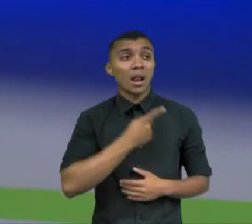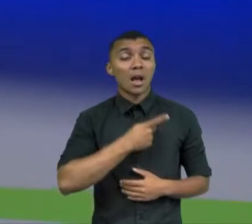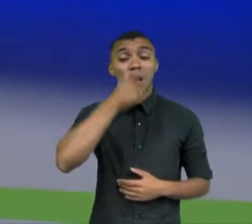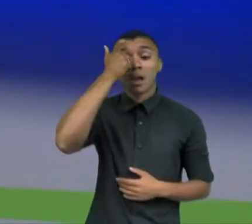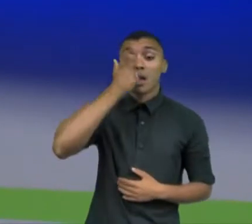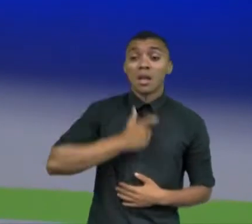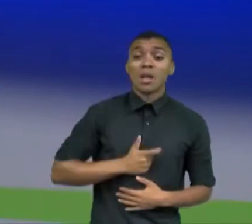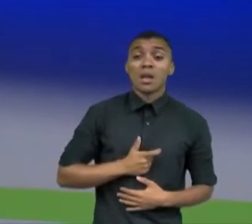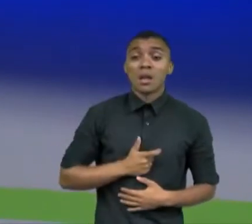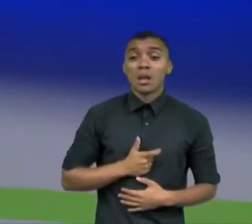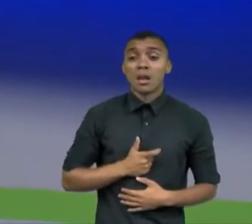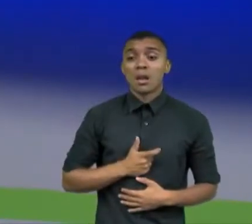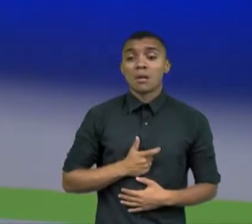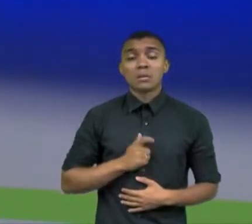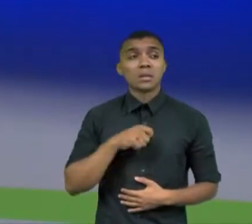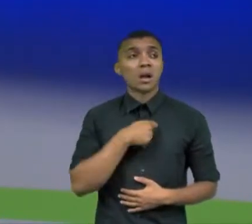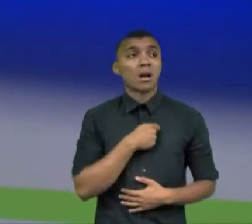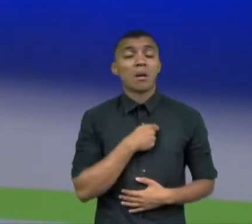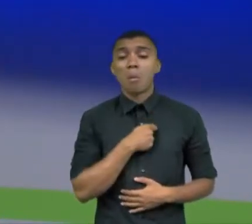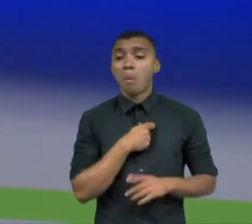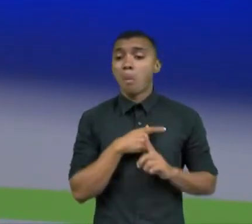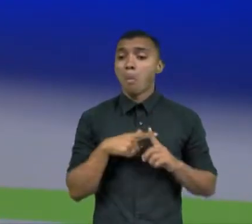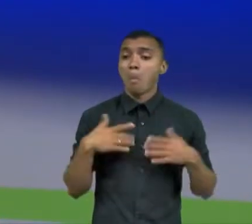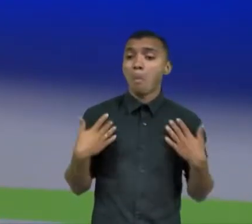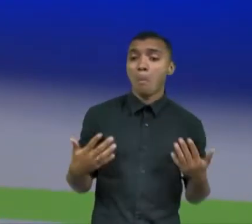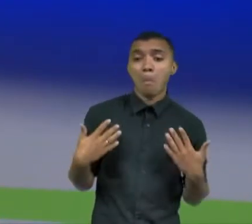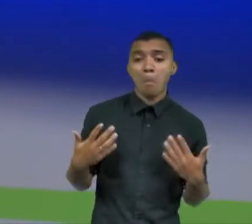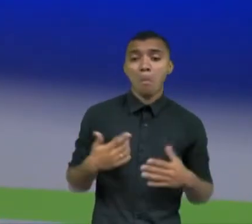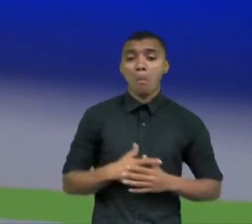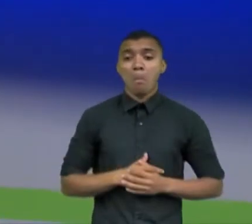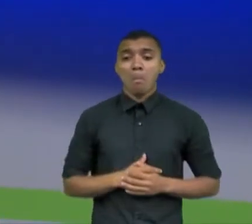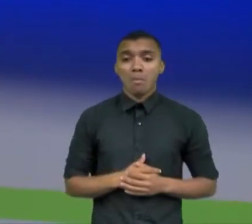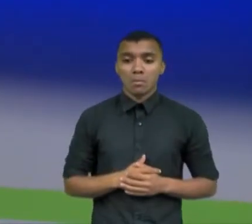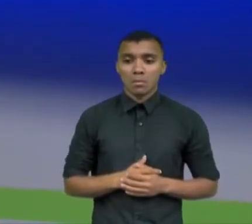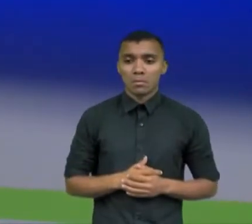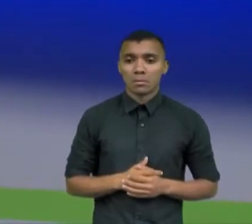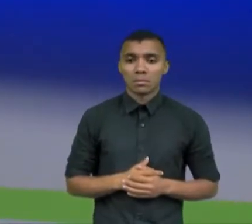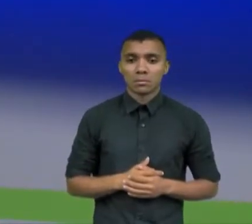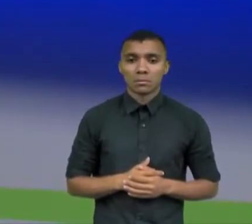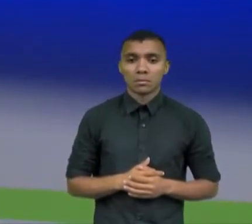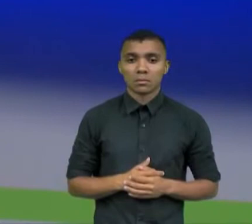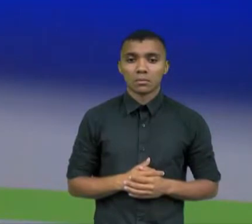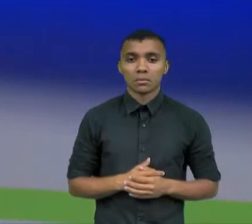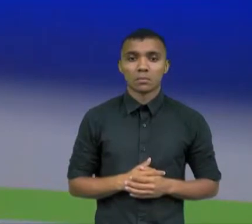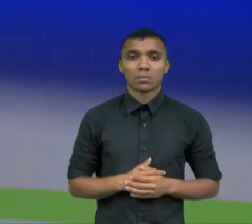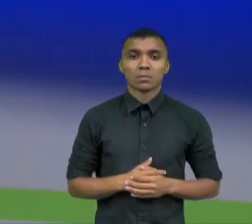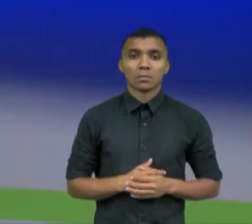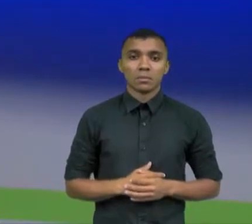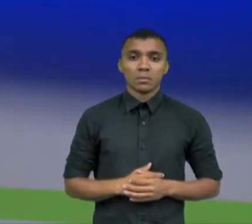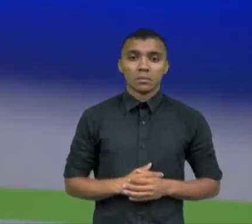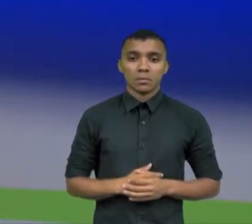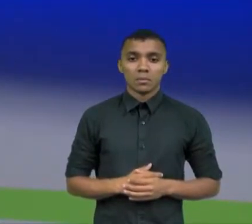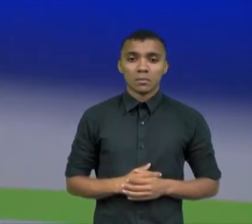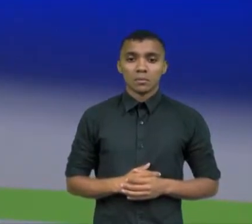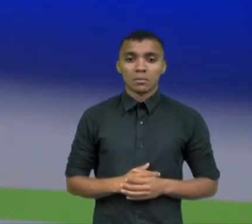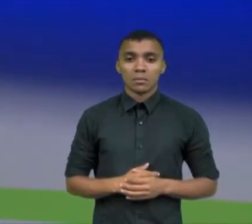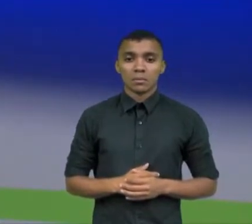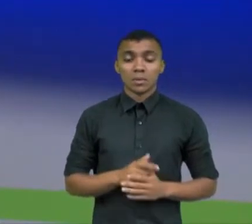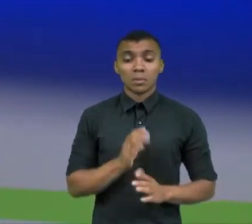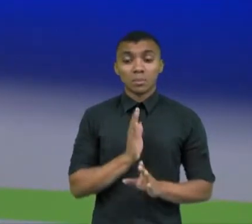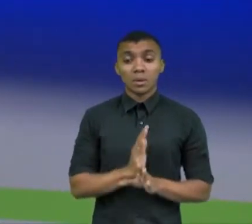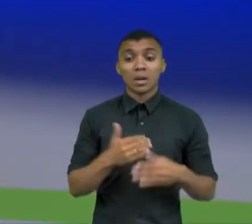leviana. Porque estava me jogando toda